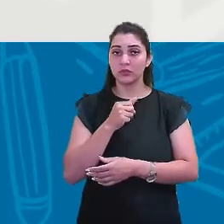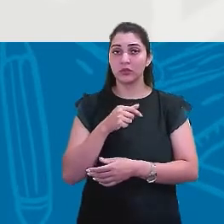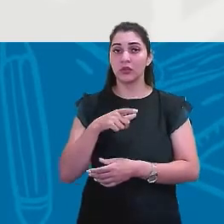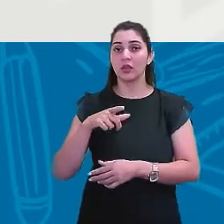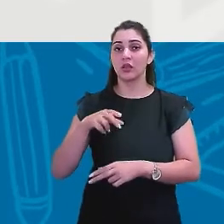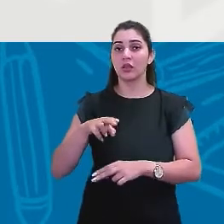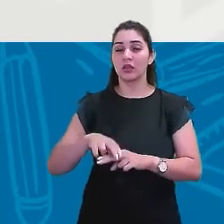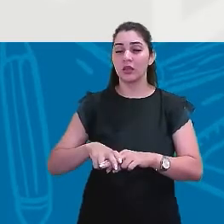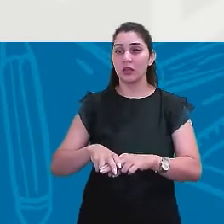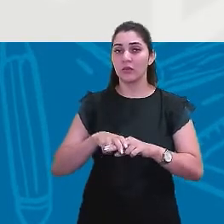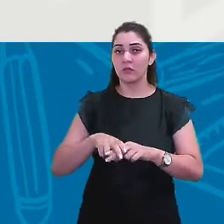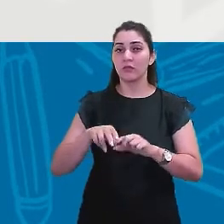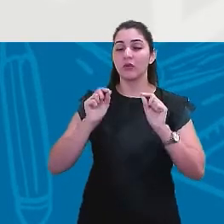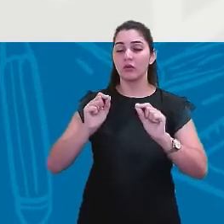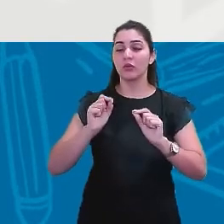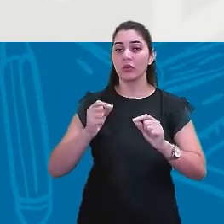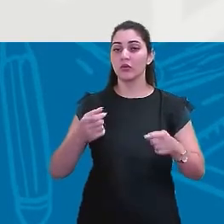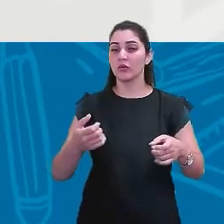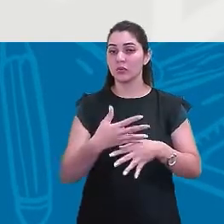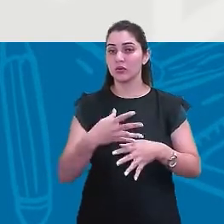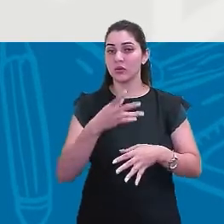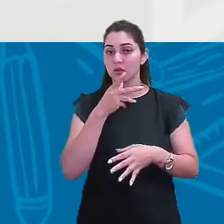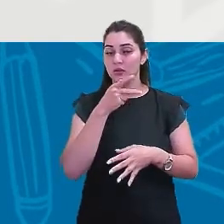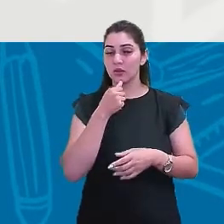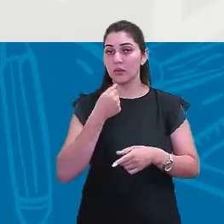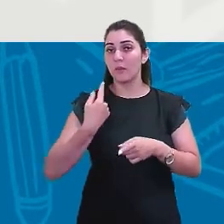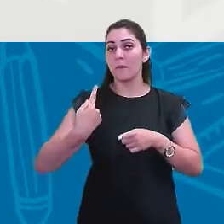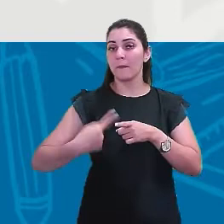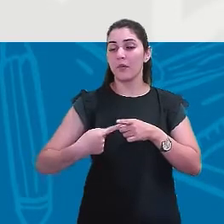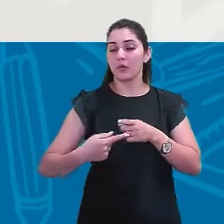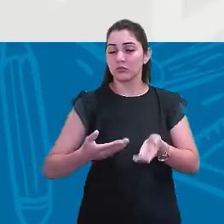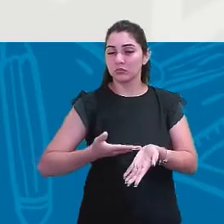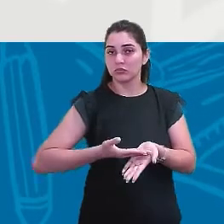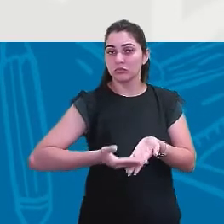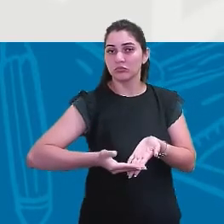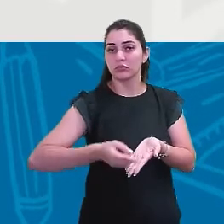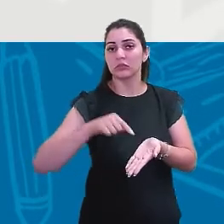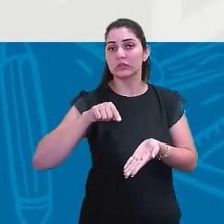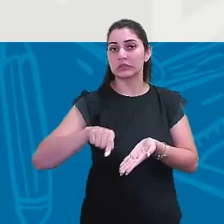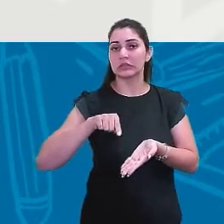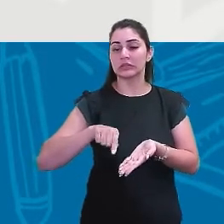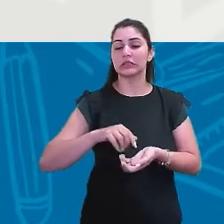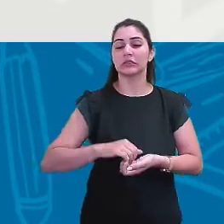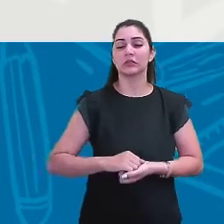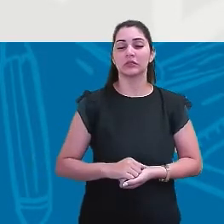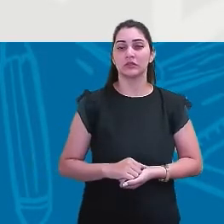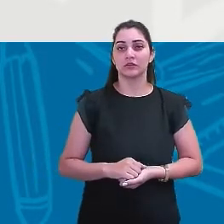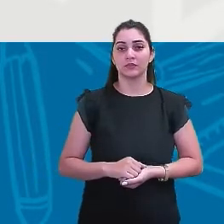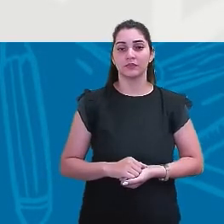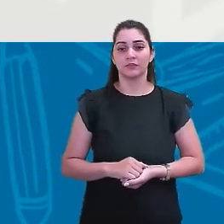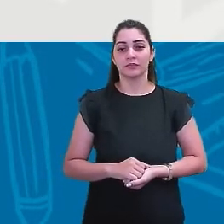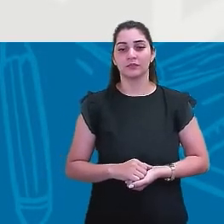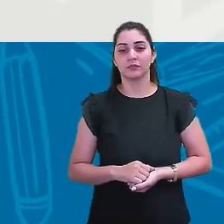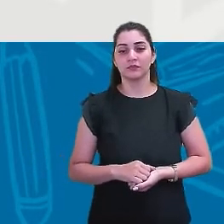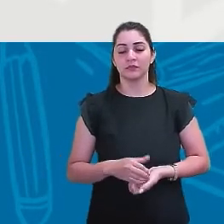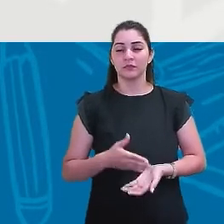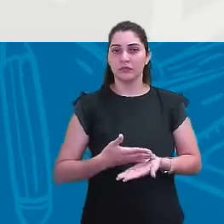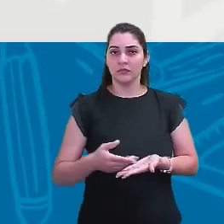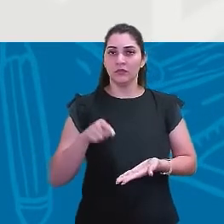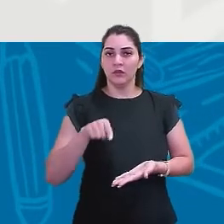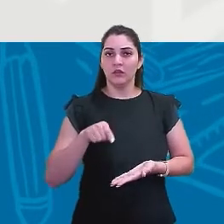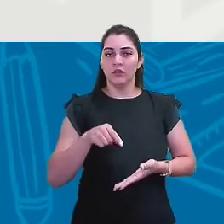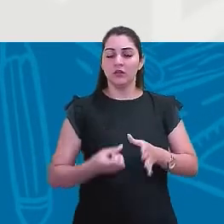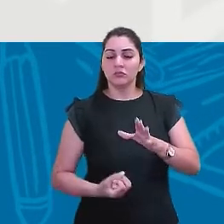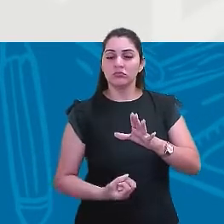provocar uma urbanização tardia. Por quê? Porque a partir desse movimento, desse